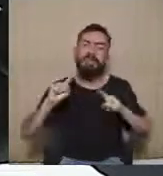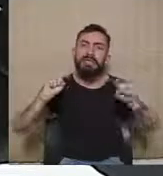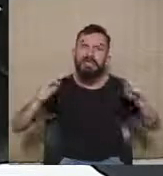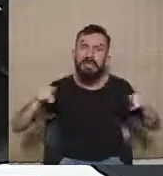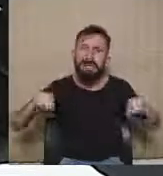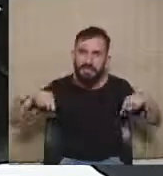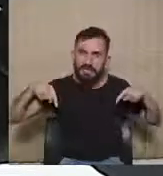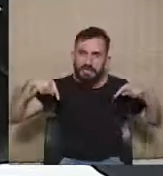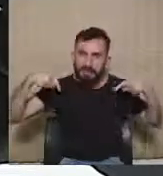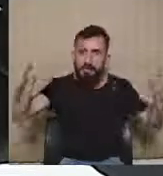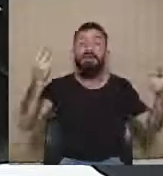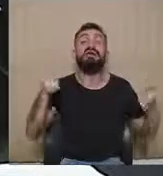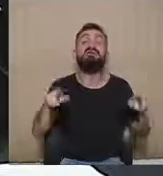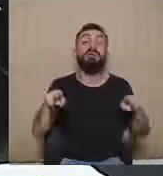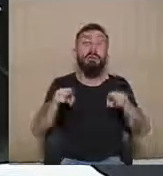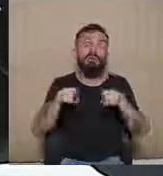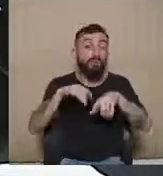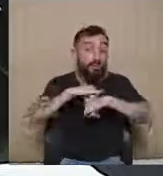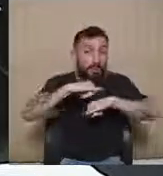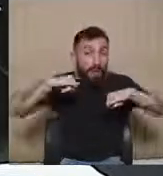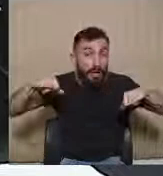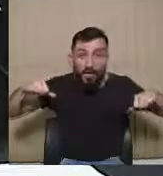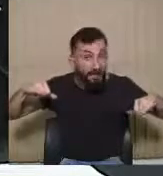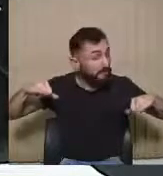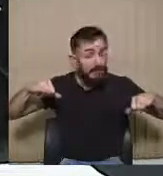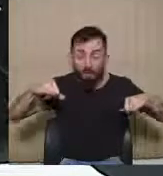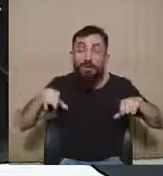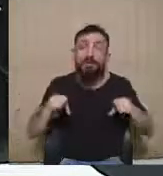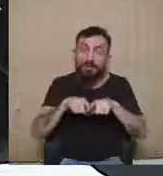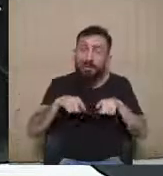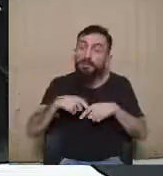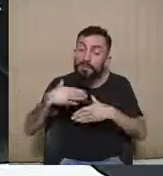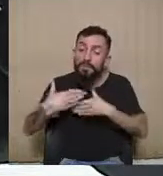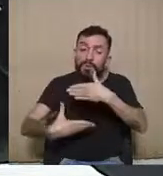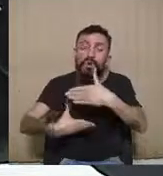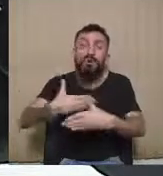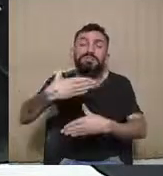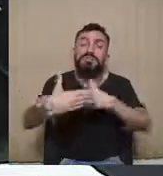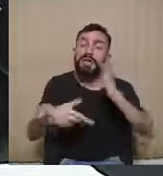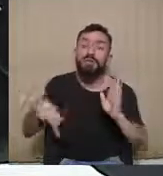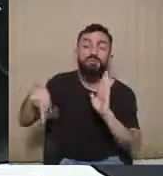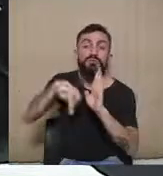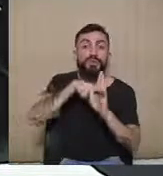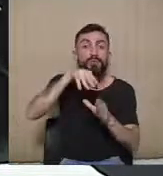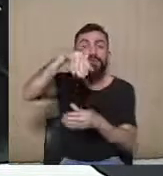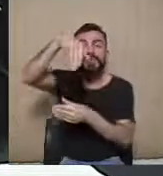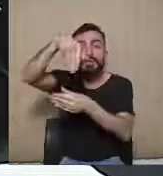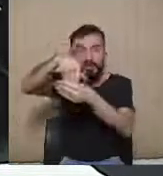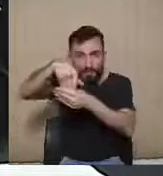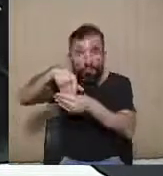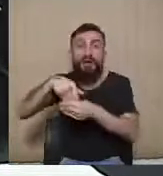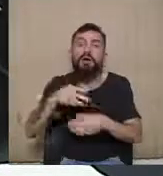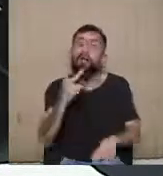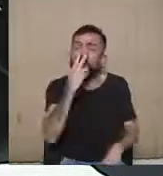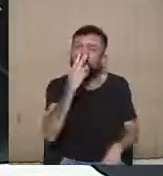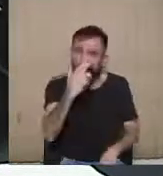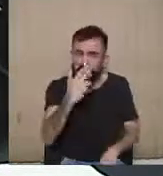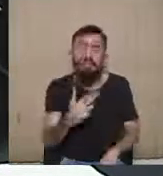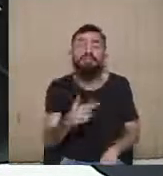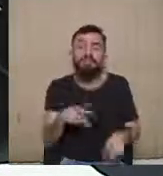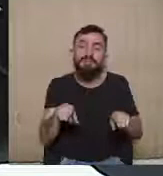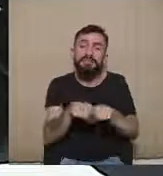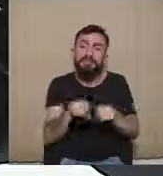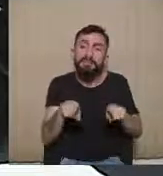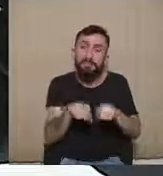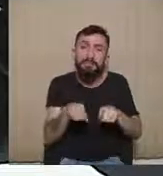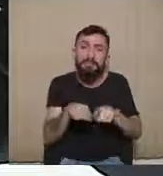de outros aspectos ligados ao processo eleitoral como um todo. E isso causa uma hiperjudicialização das